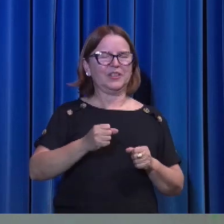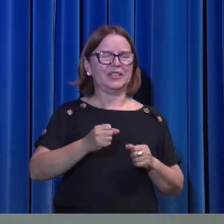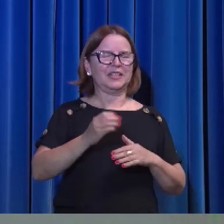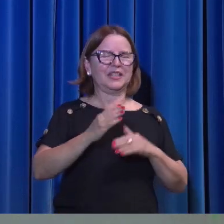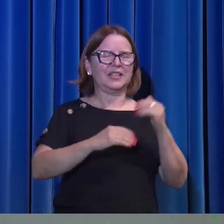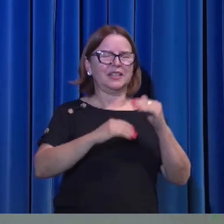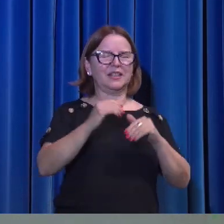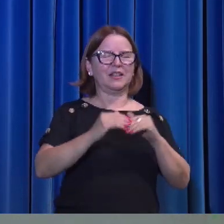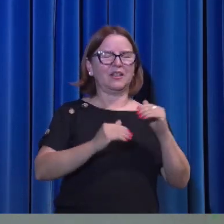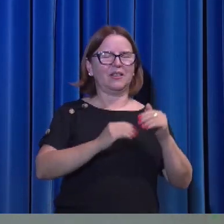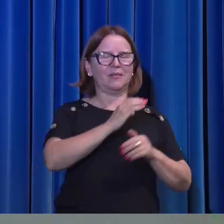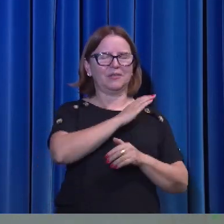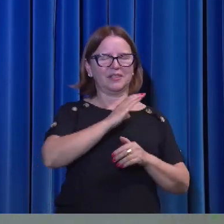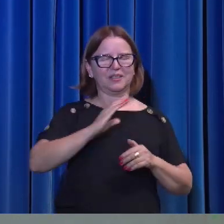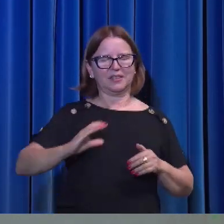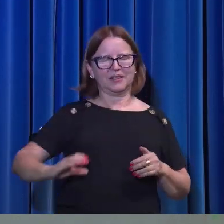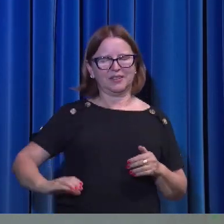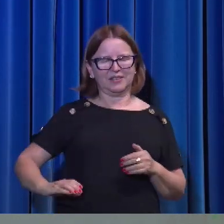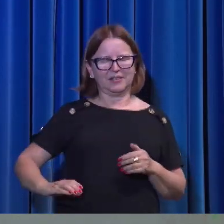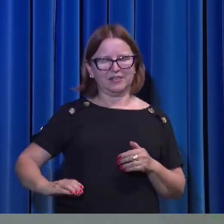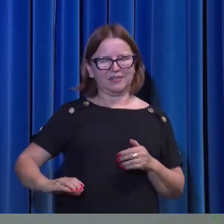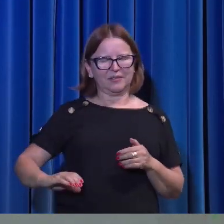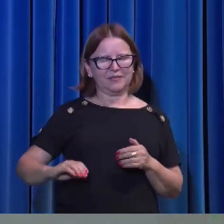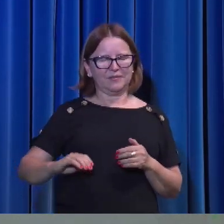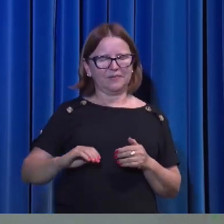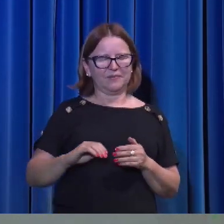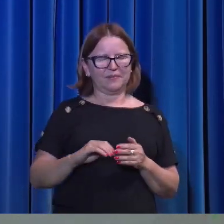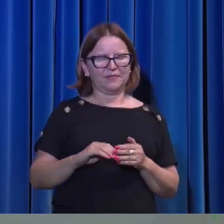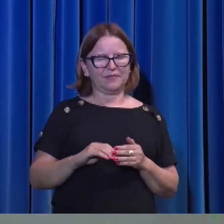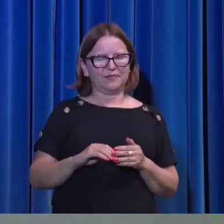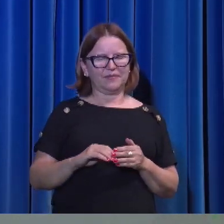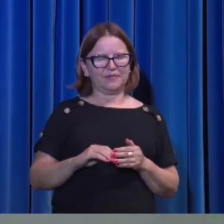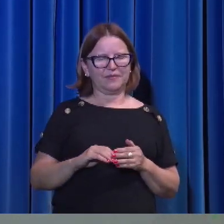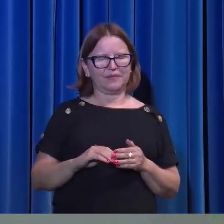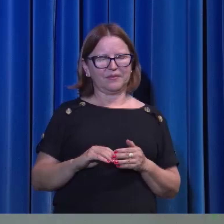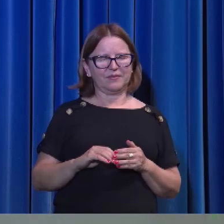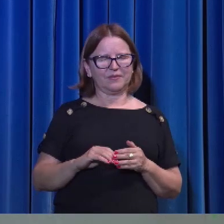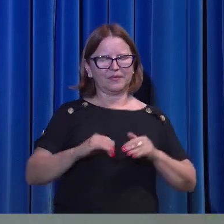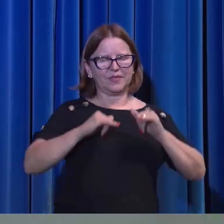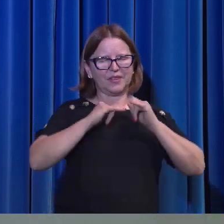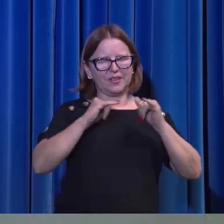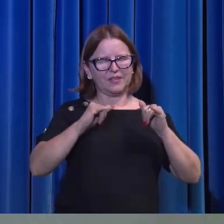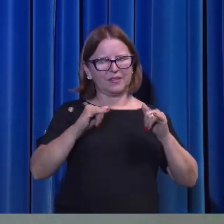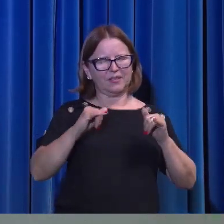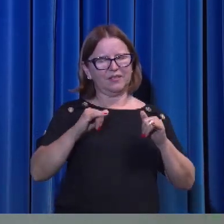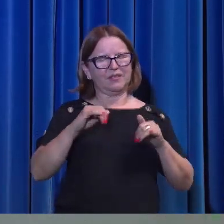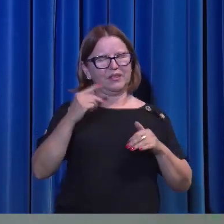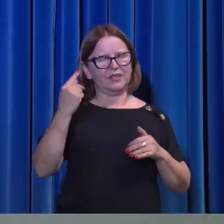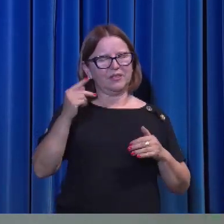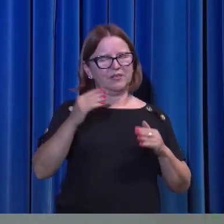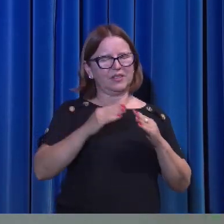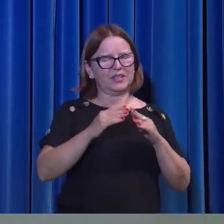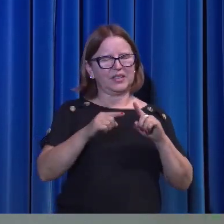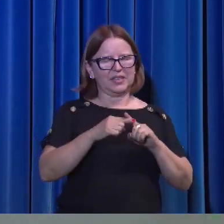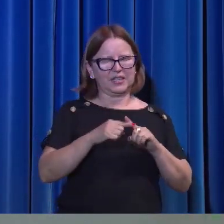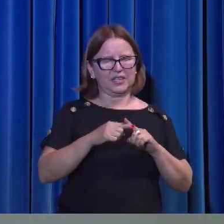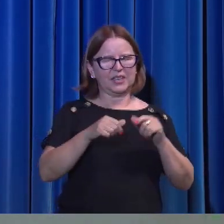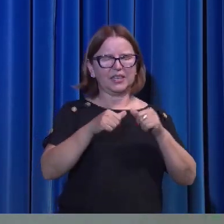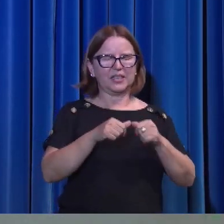Cristo. E aviva a igreja nesse tempo. É um tempo